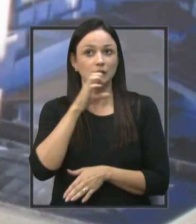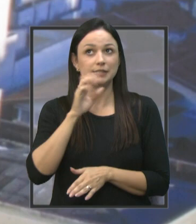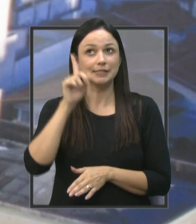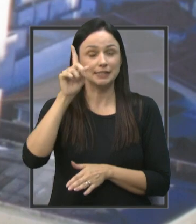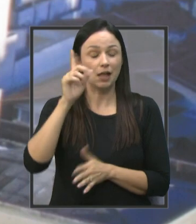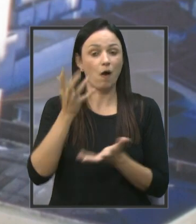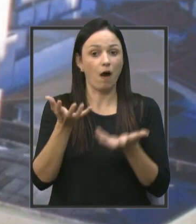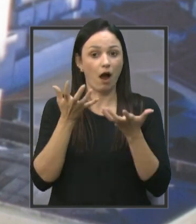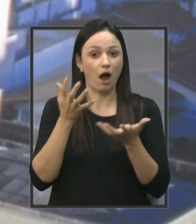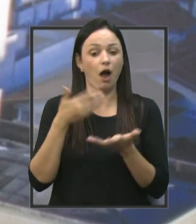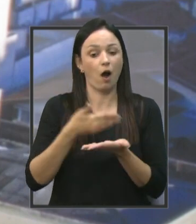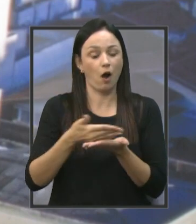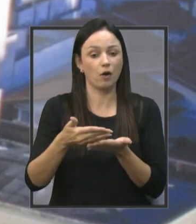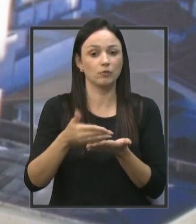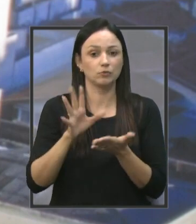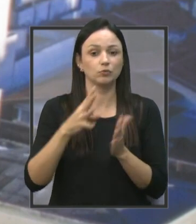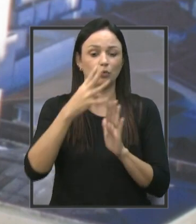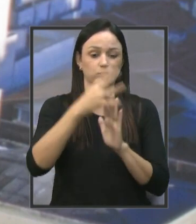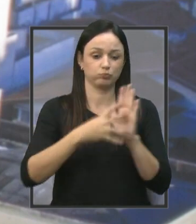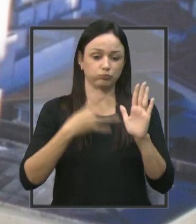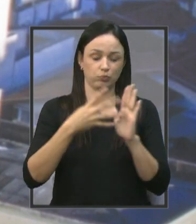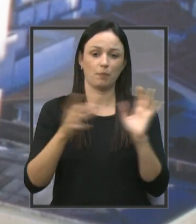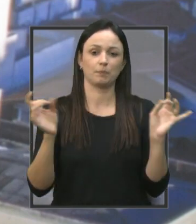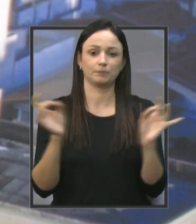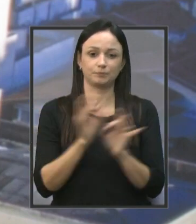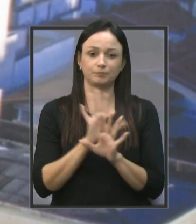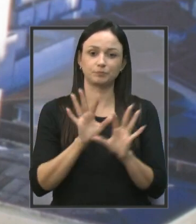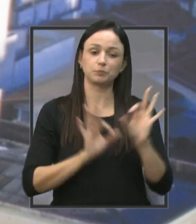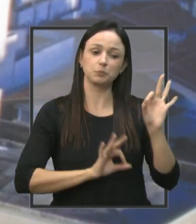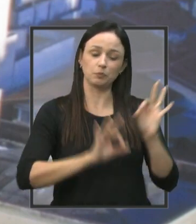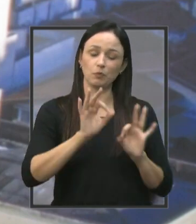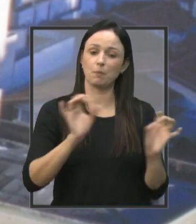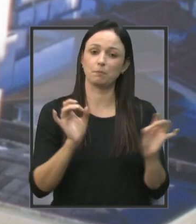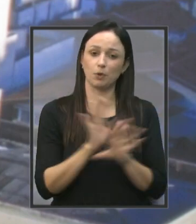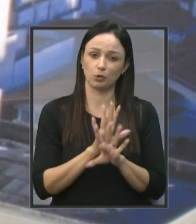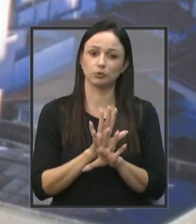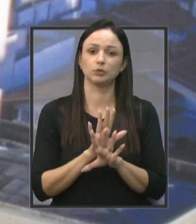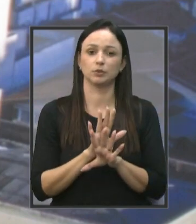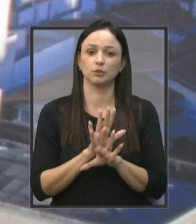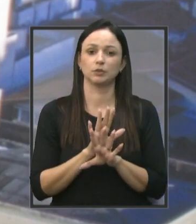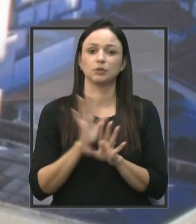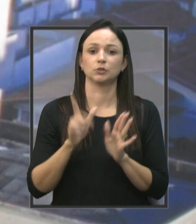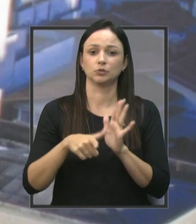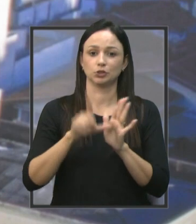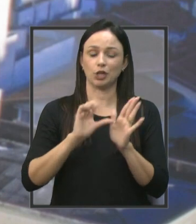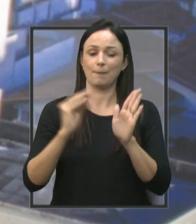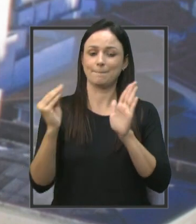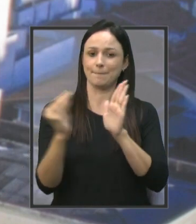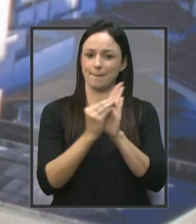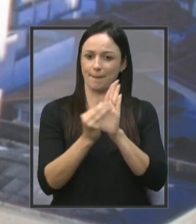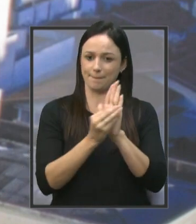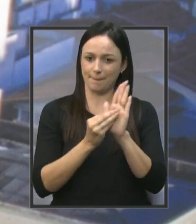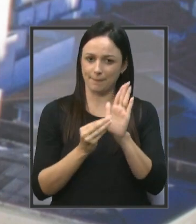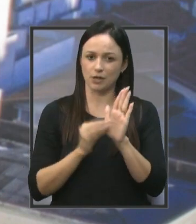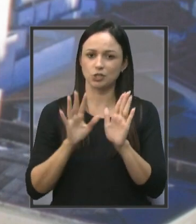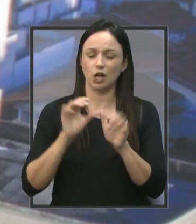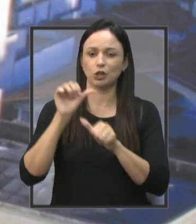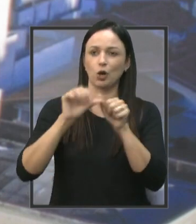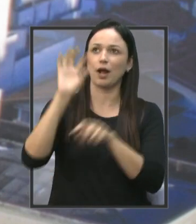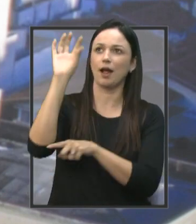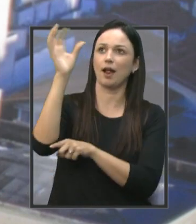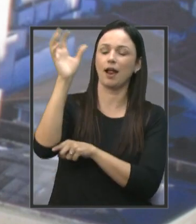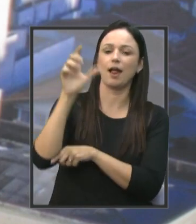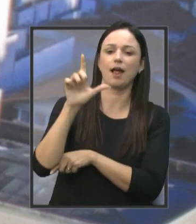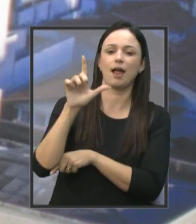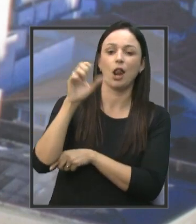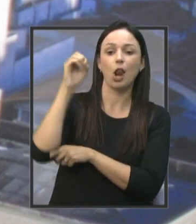tem um cronograma pronto, já tem um projeto pronto, já pré-estabelecido para a substituição da